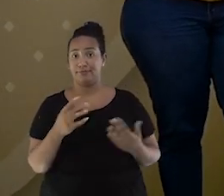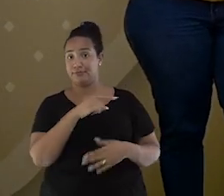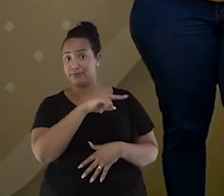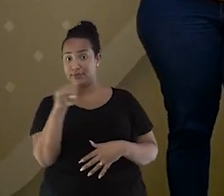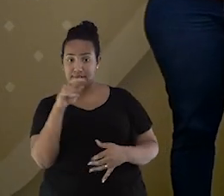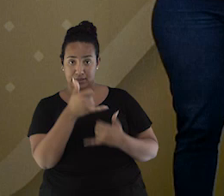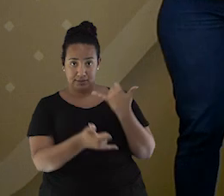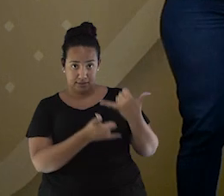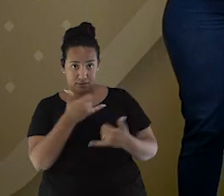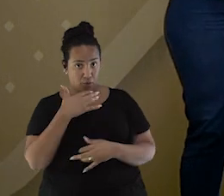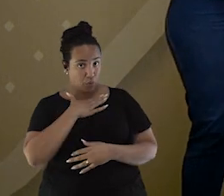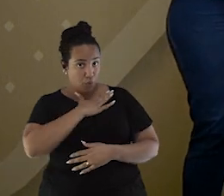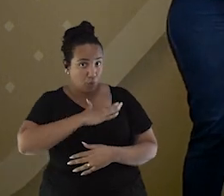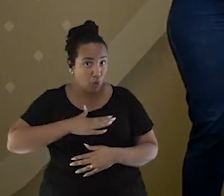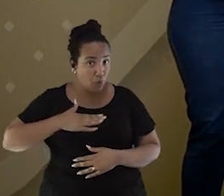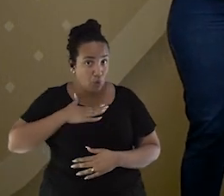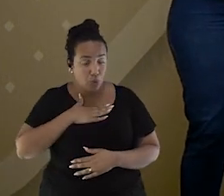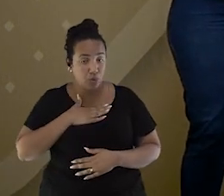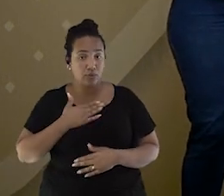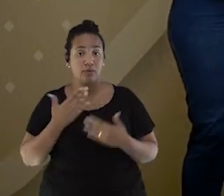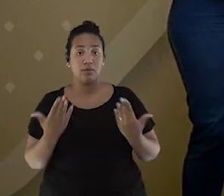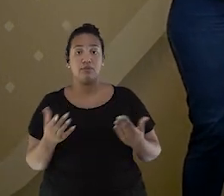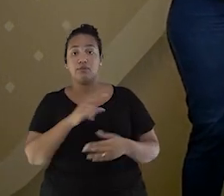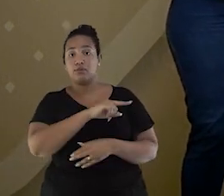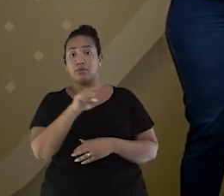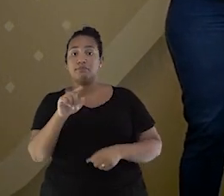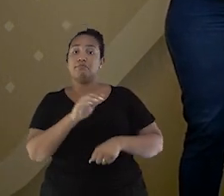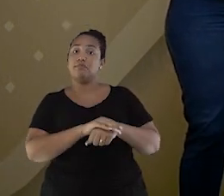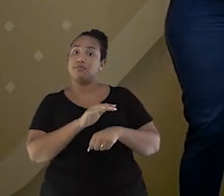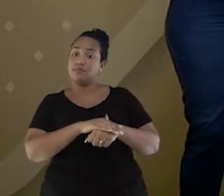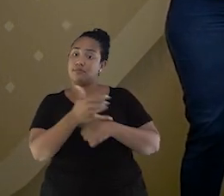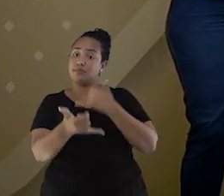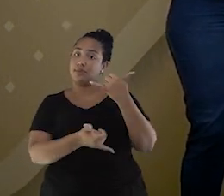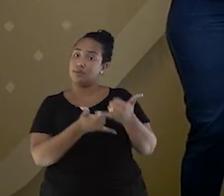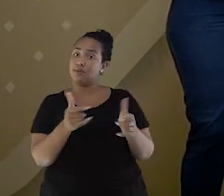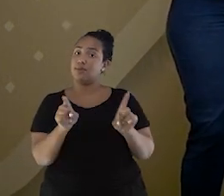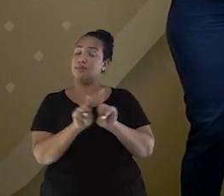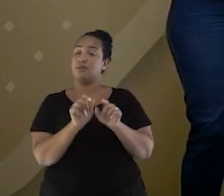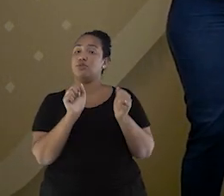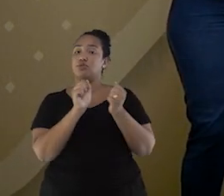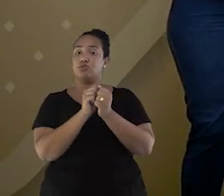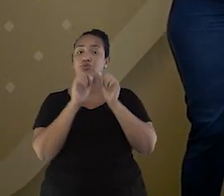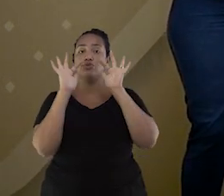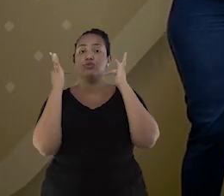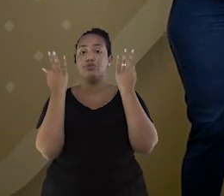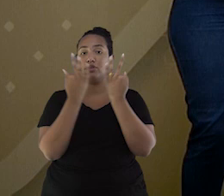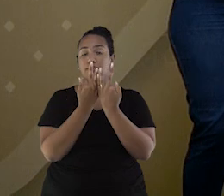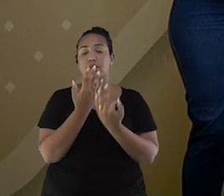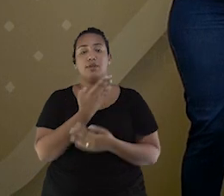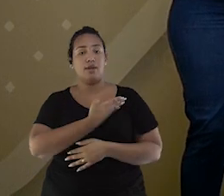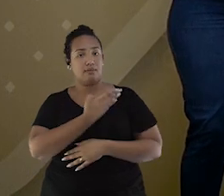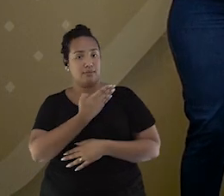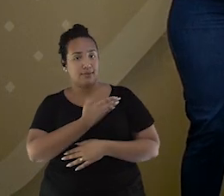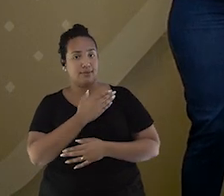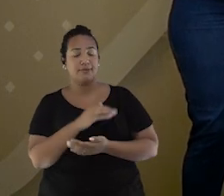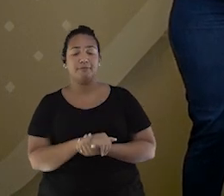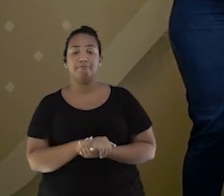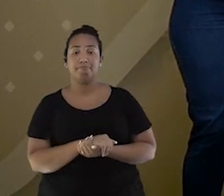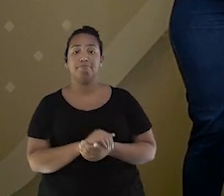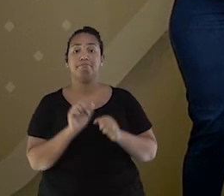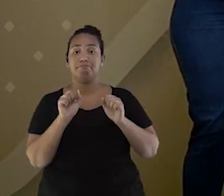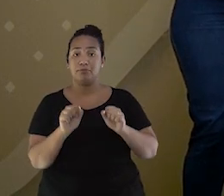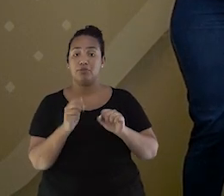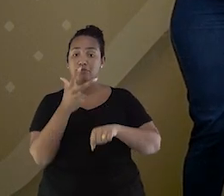brincar com a gente? Faça esse jogo você também e brinque com seus amigos e a sua família. Nos envie o seu